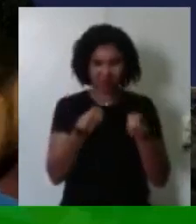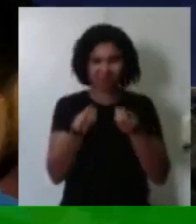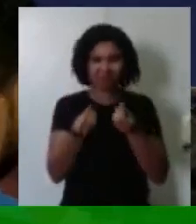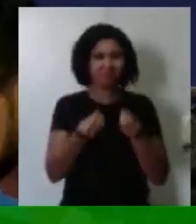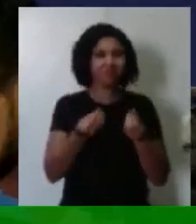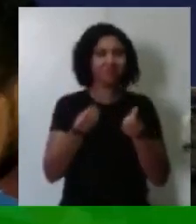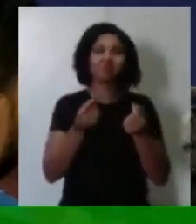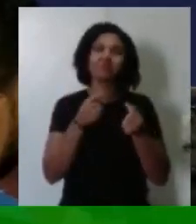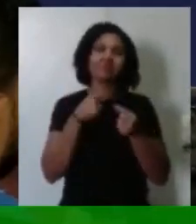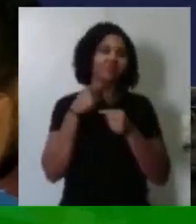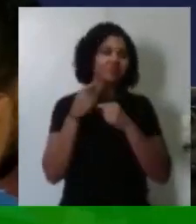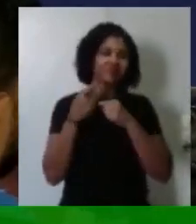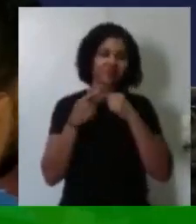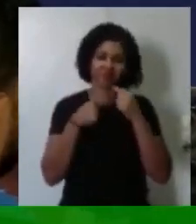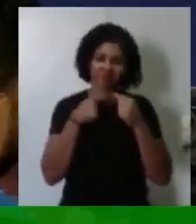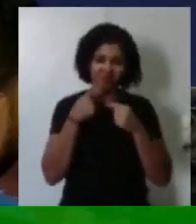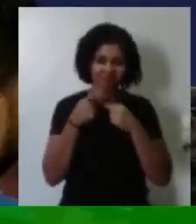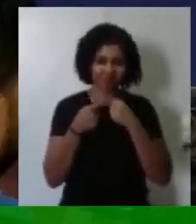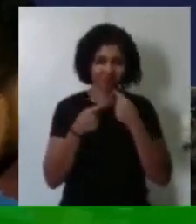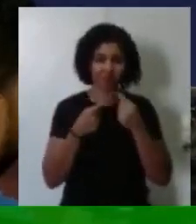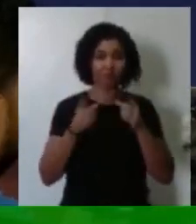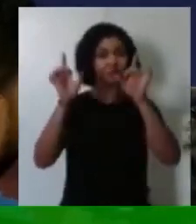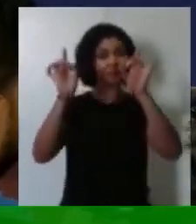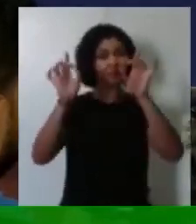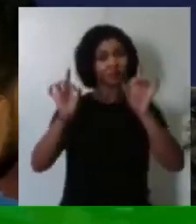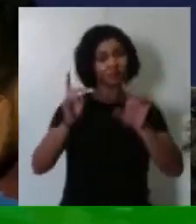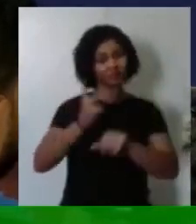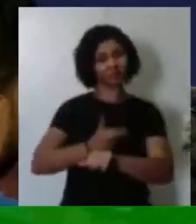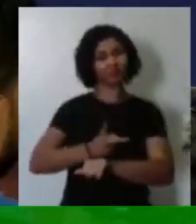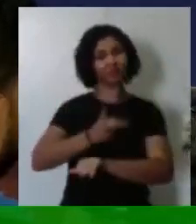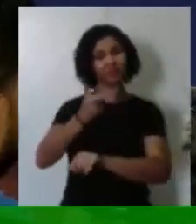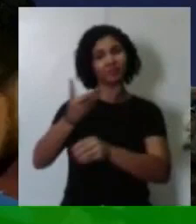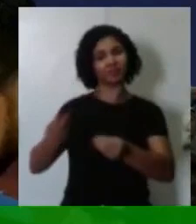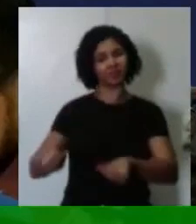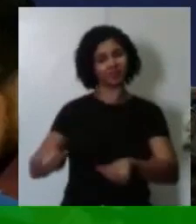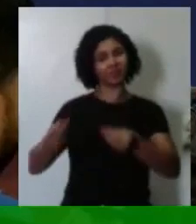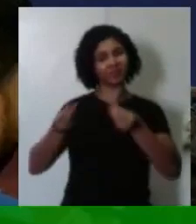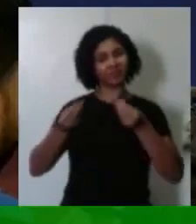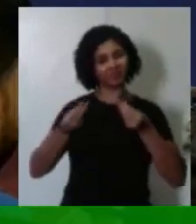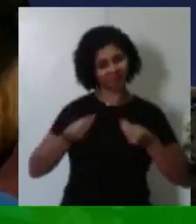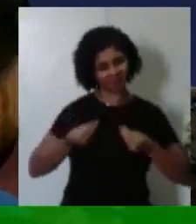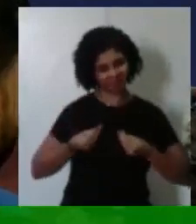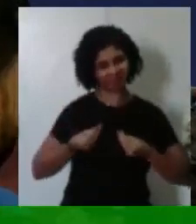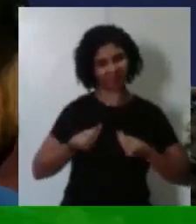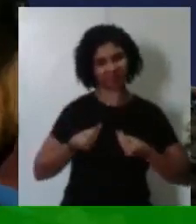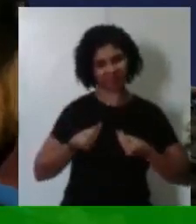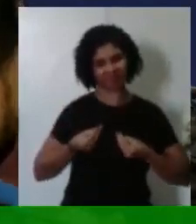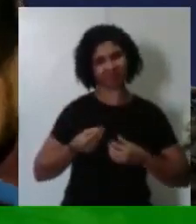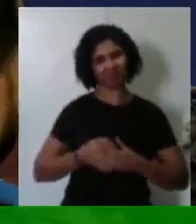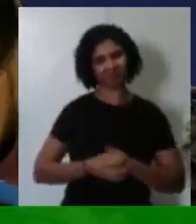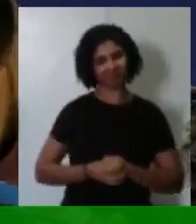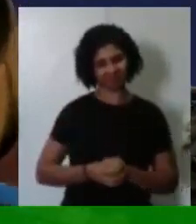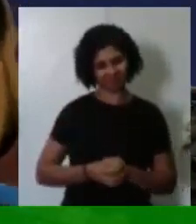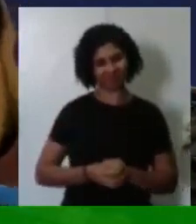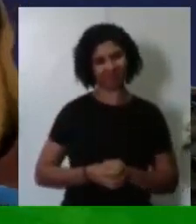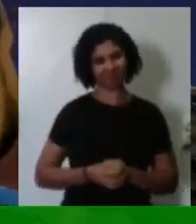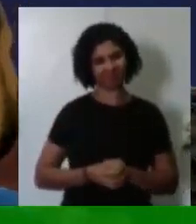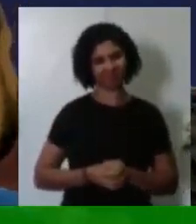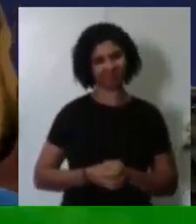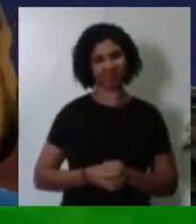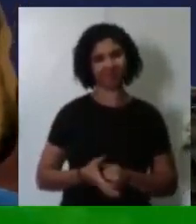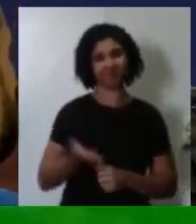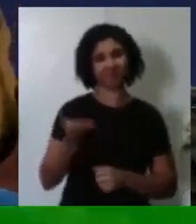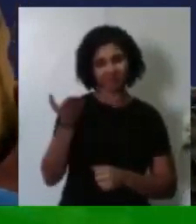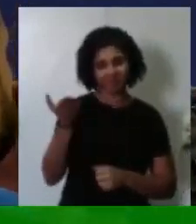esta honraria em que vossa senhoria, vossa